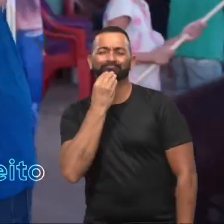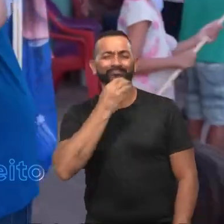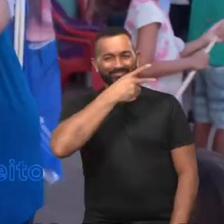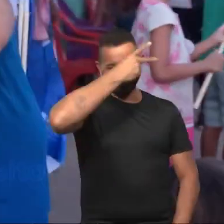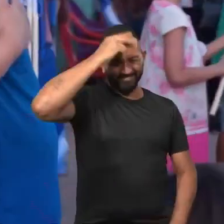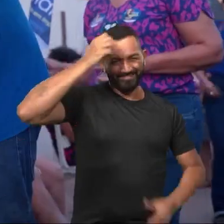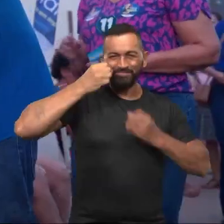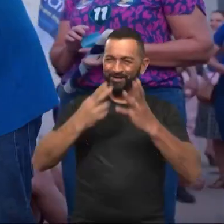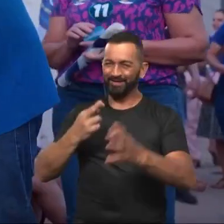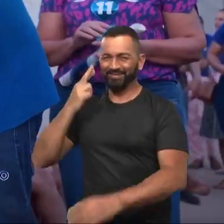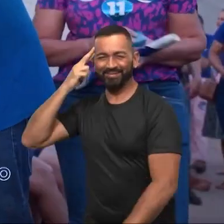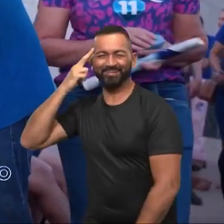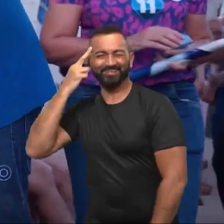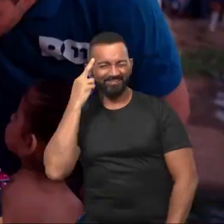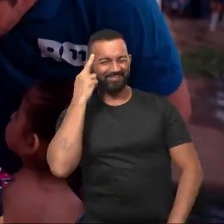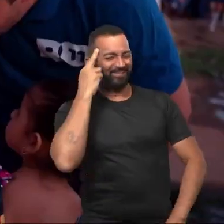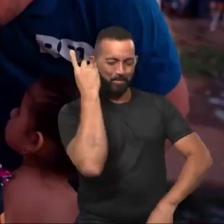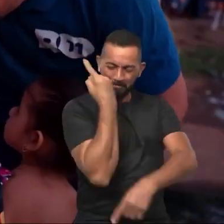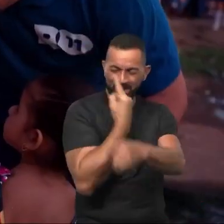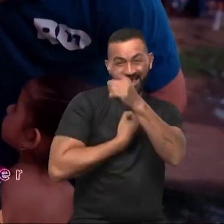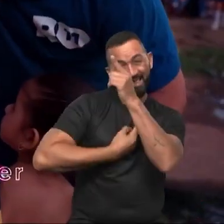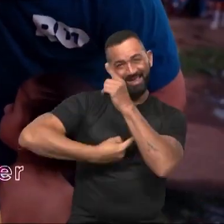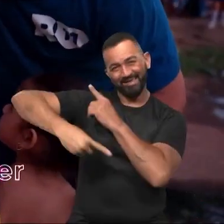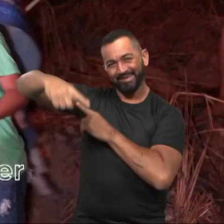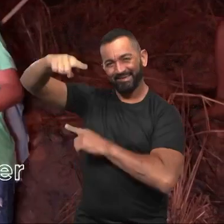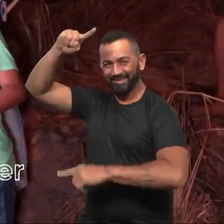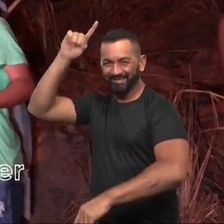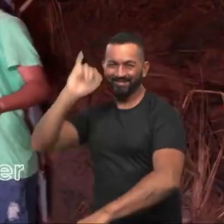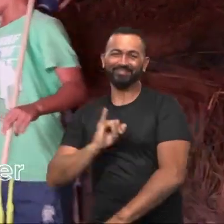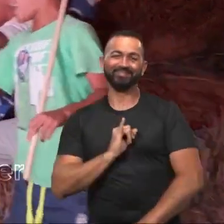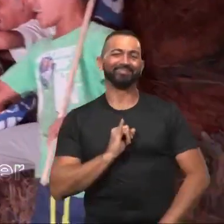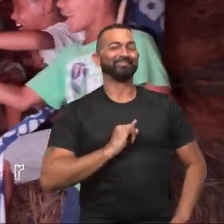prefeito. É Rildo, Rildo, Rildo para a cidade renascer.